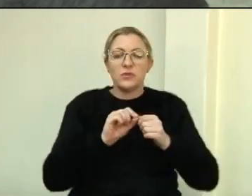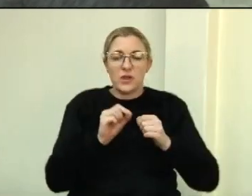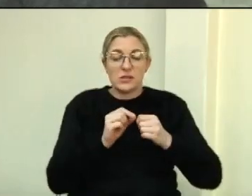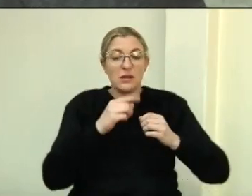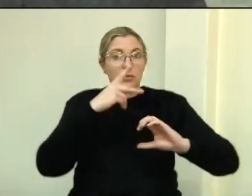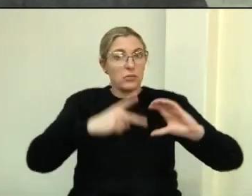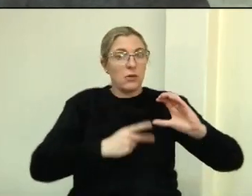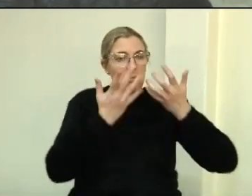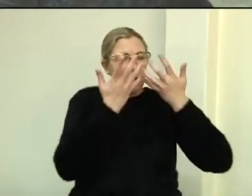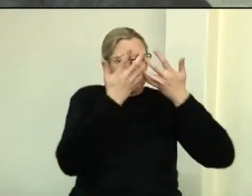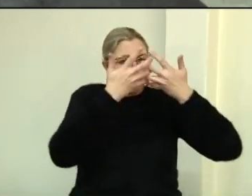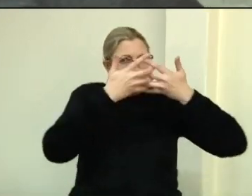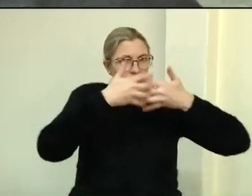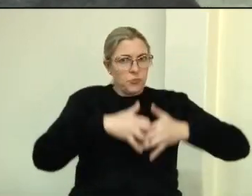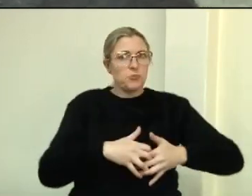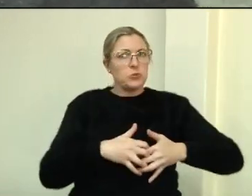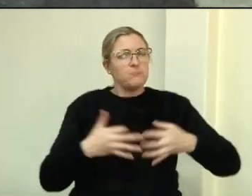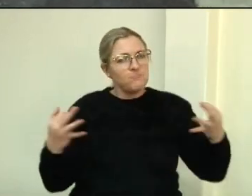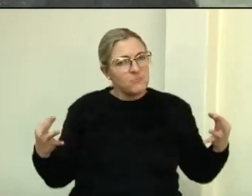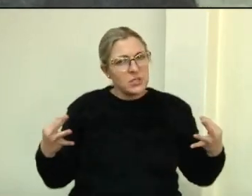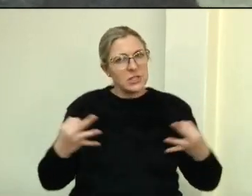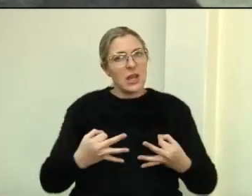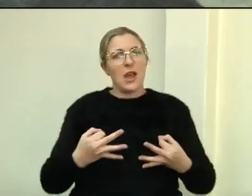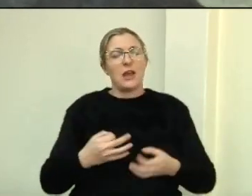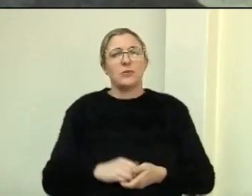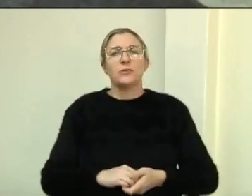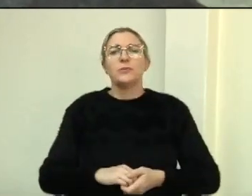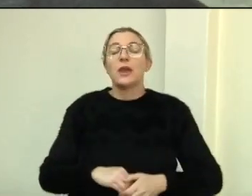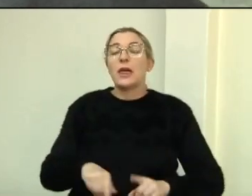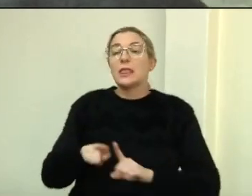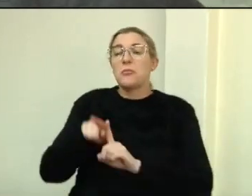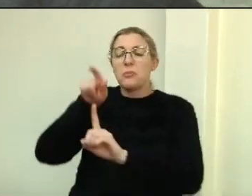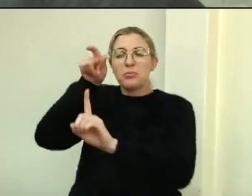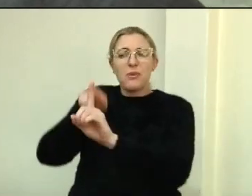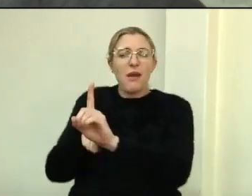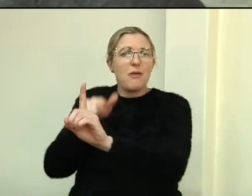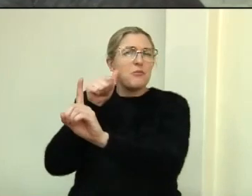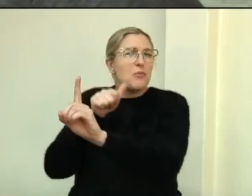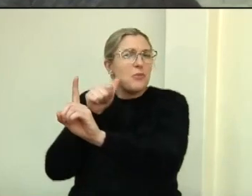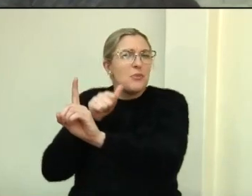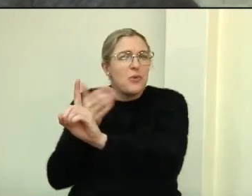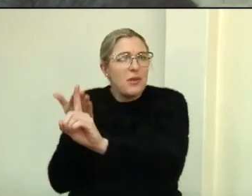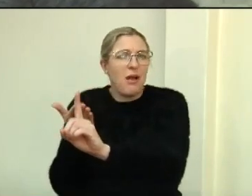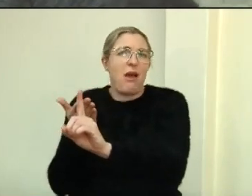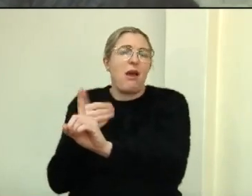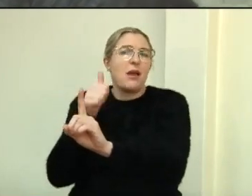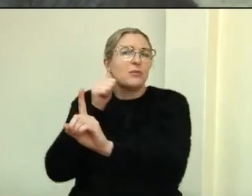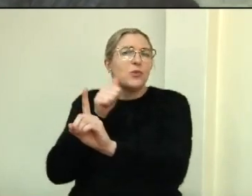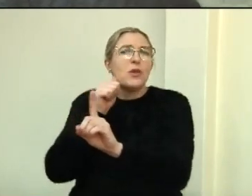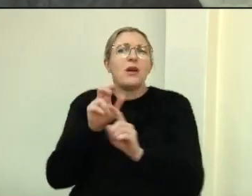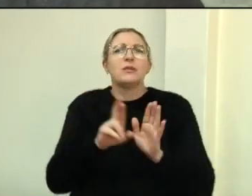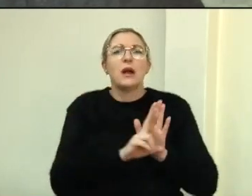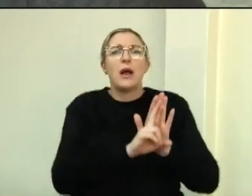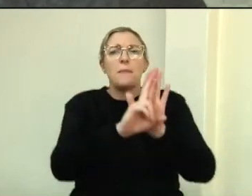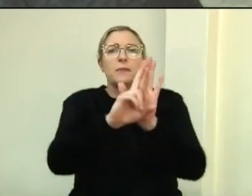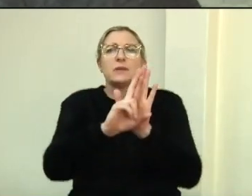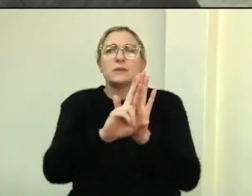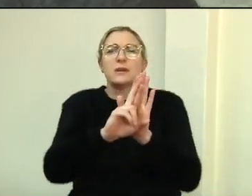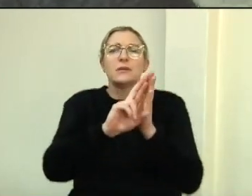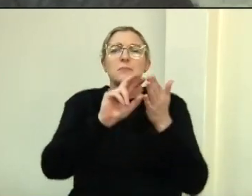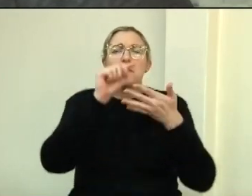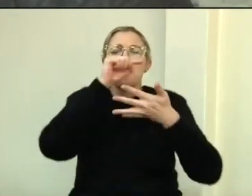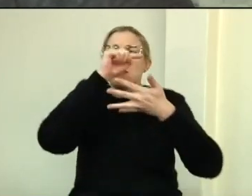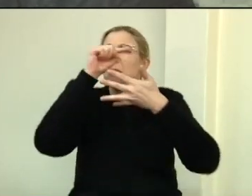Mais ainda, por ser uma mulher, uma mulher que representa tantas outras mulheres,